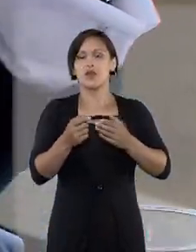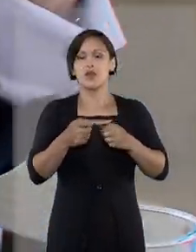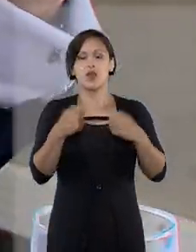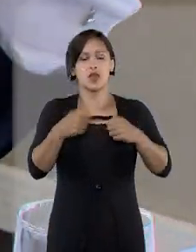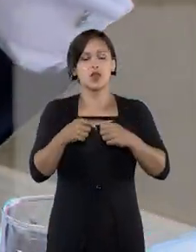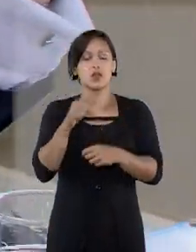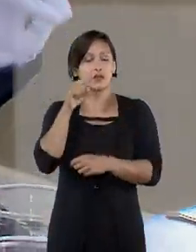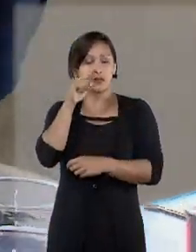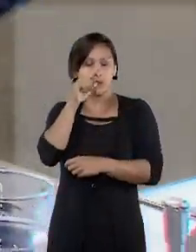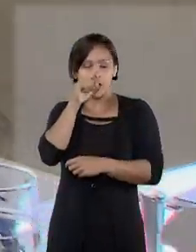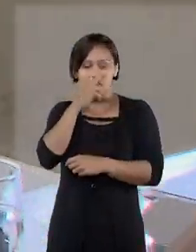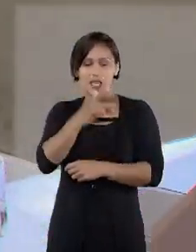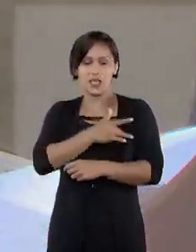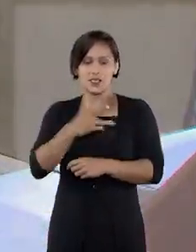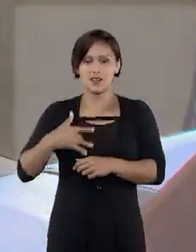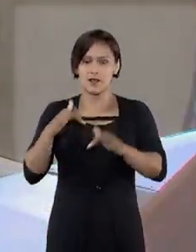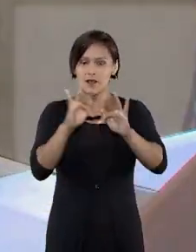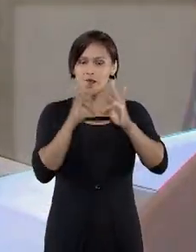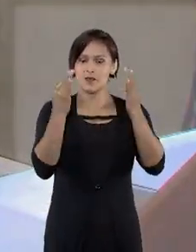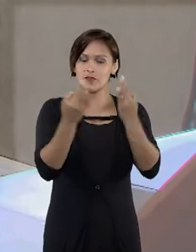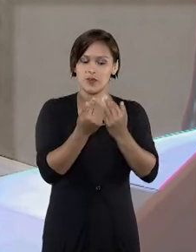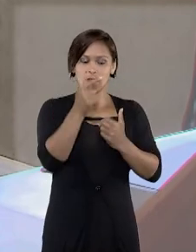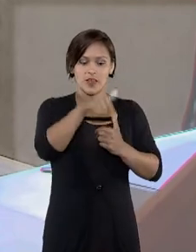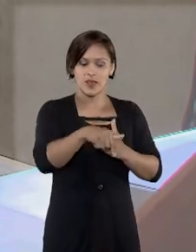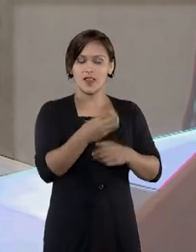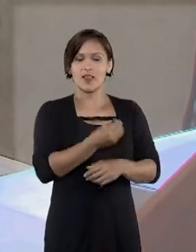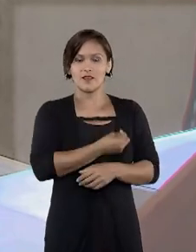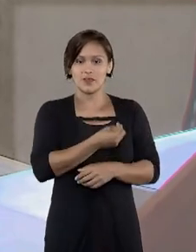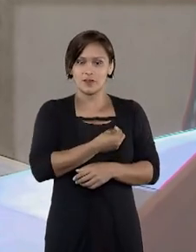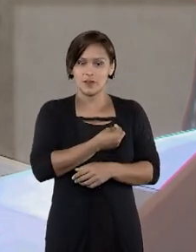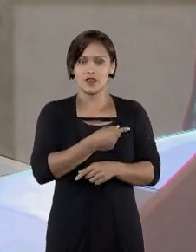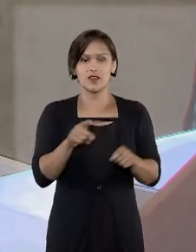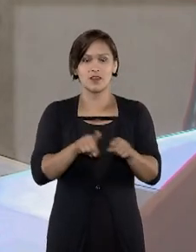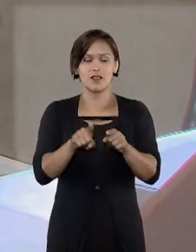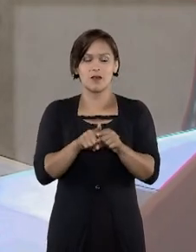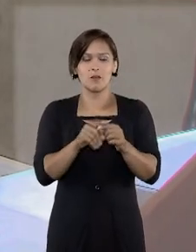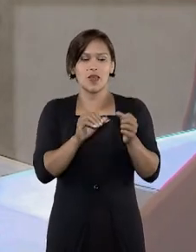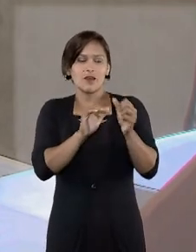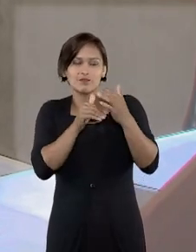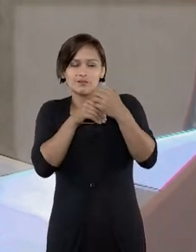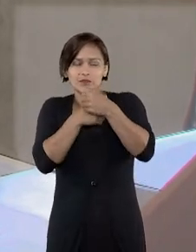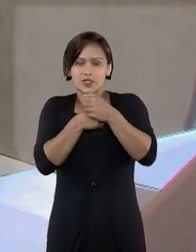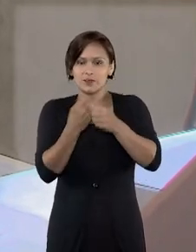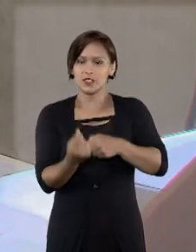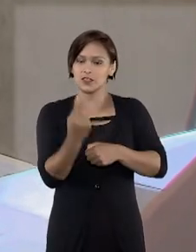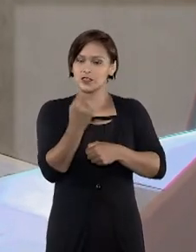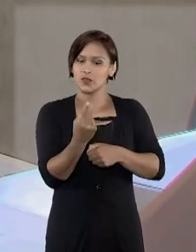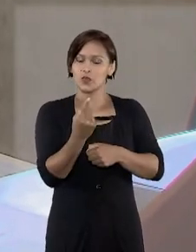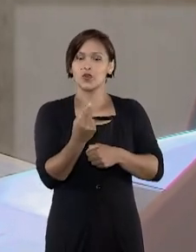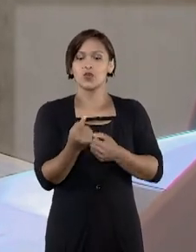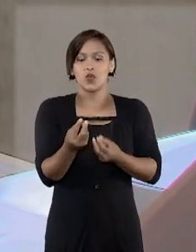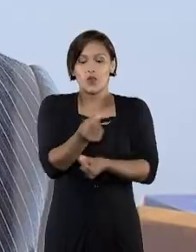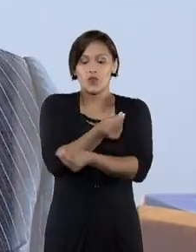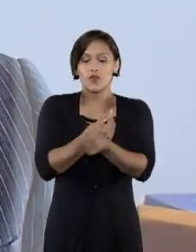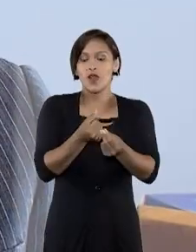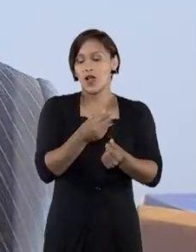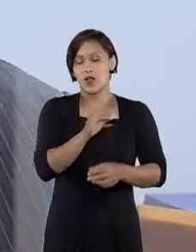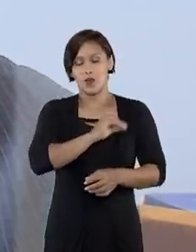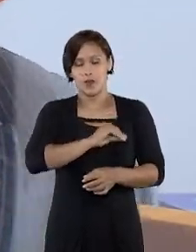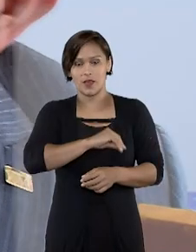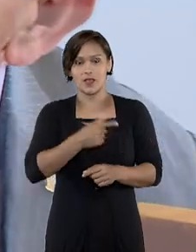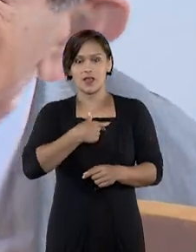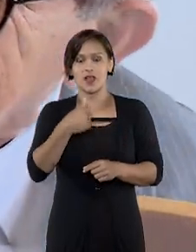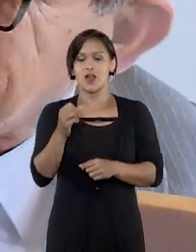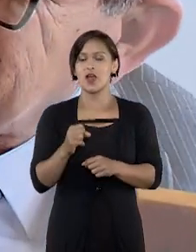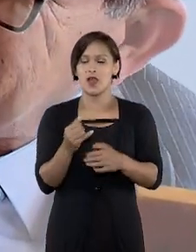colocaria em risco a saúde das famílias do assentamento e as deixaria privadas da única fonte de renda, o ministro